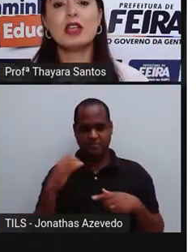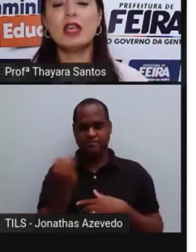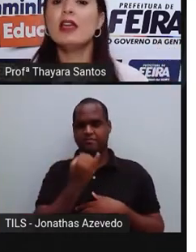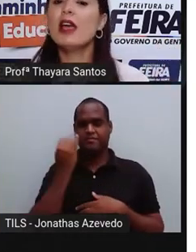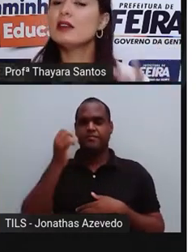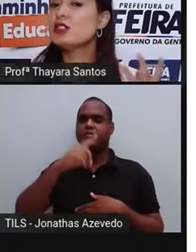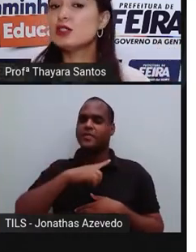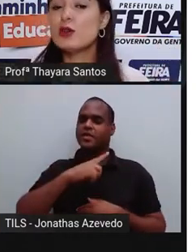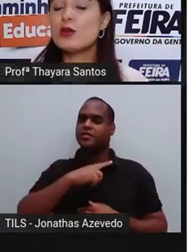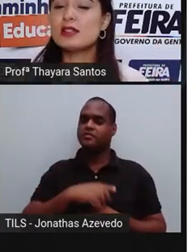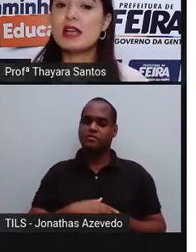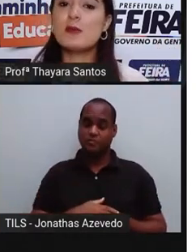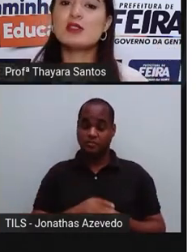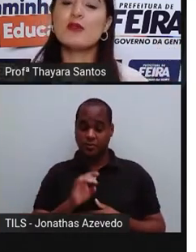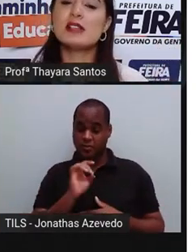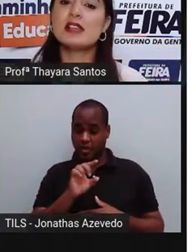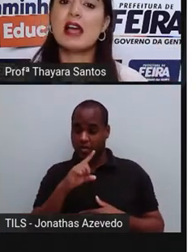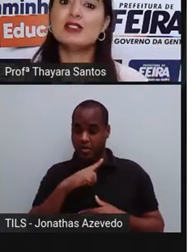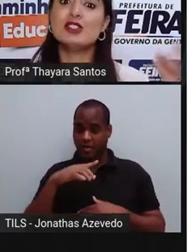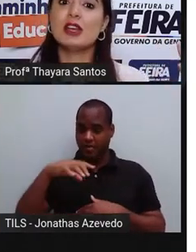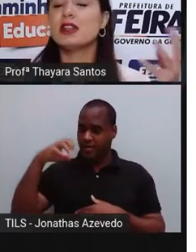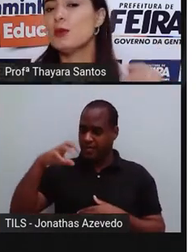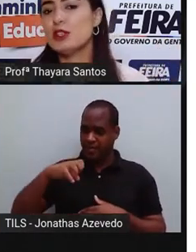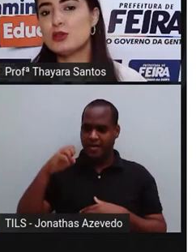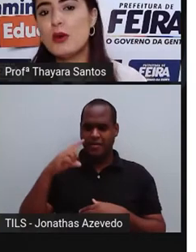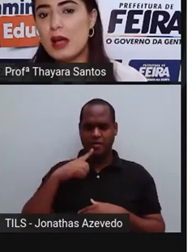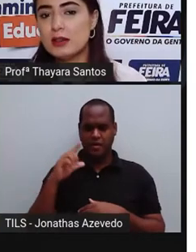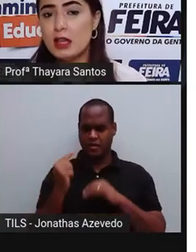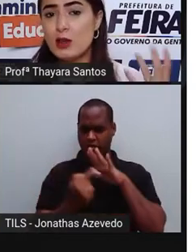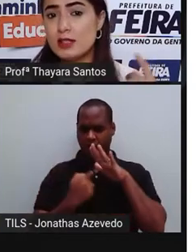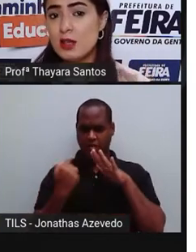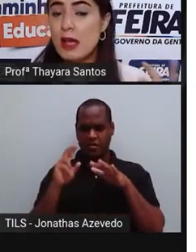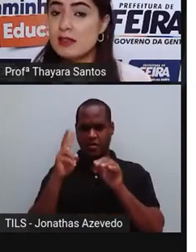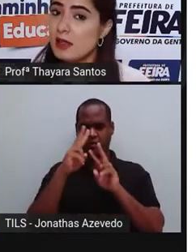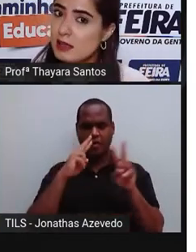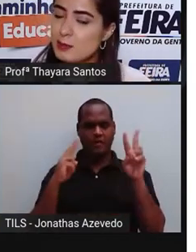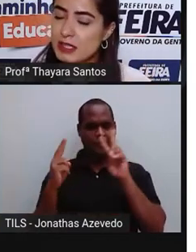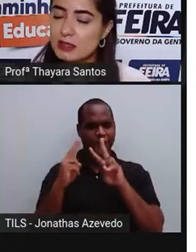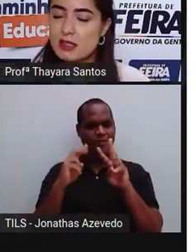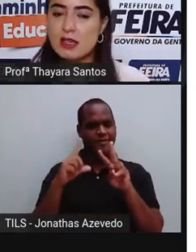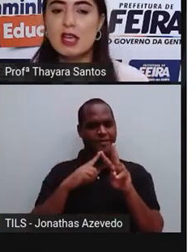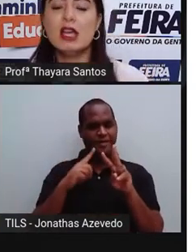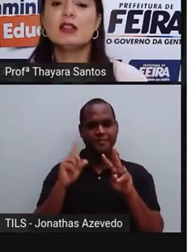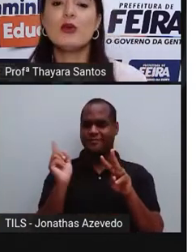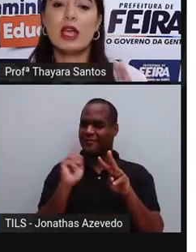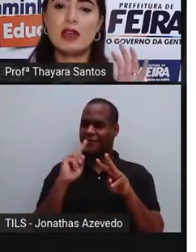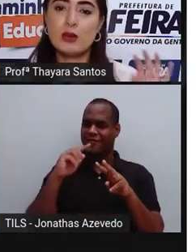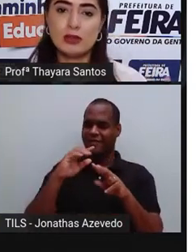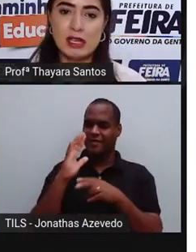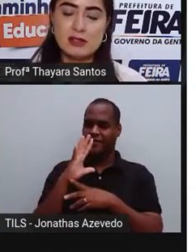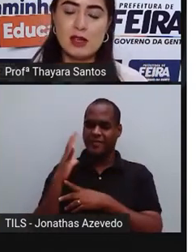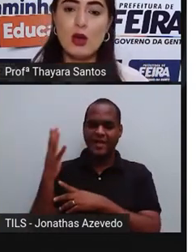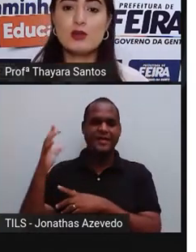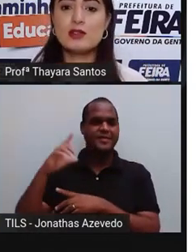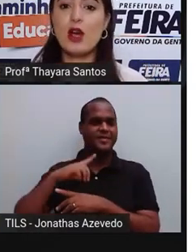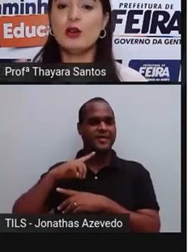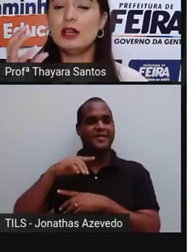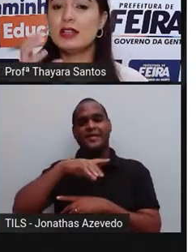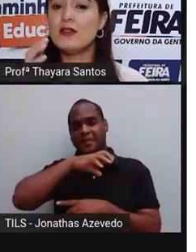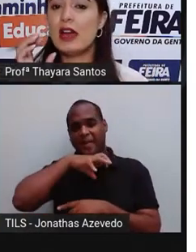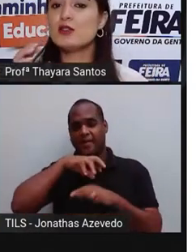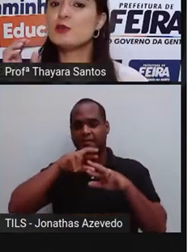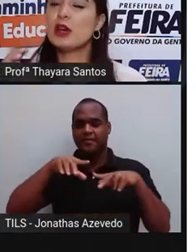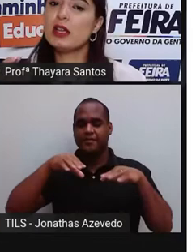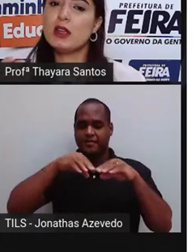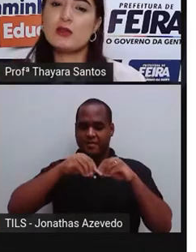Só que a gente não consegue absorver esse gás diretamente do ar, nem nós animais, nem as plantas. Então, o é que acontece? O solo,